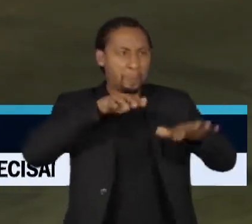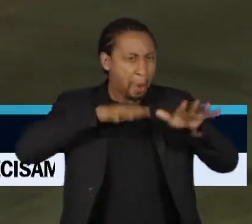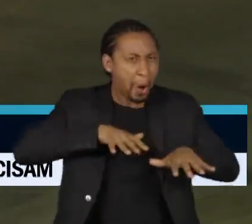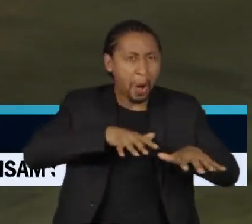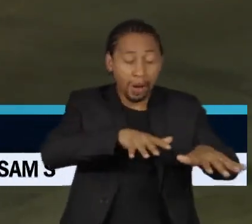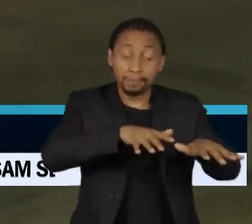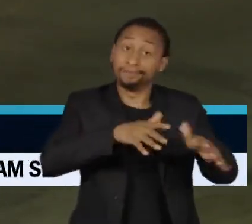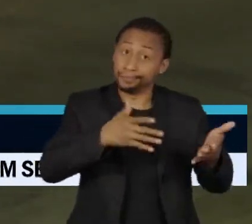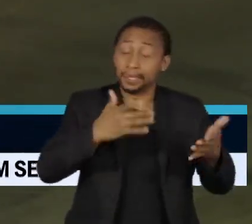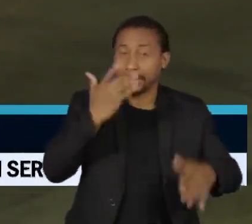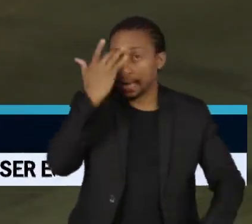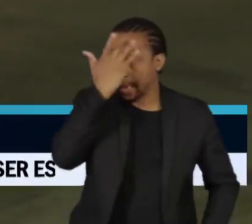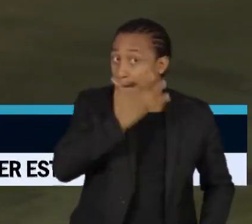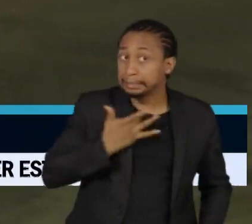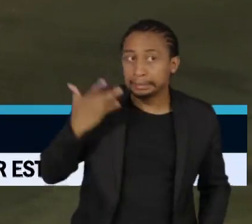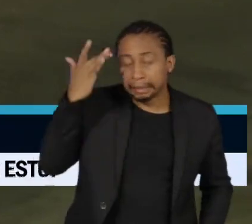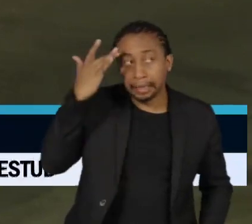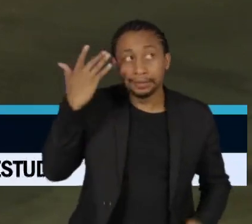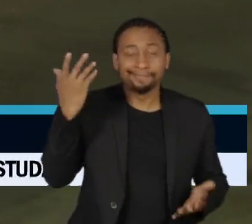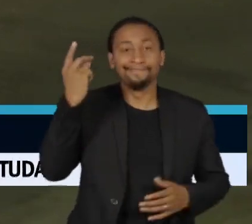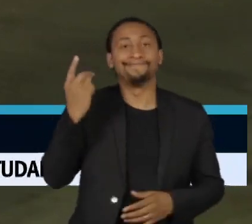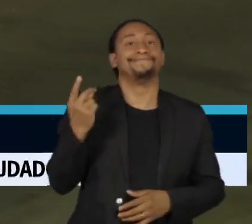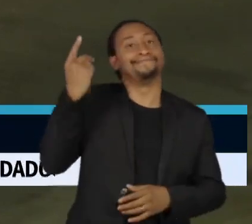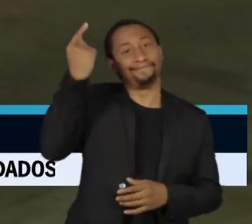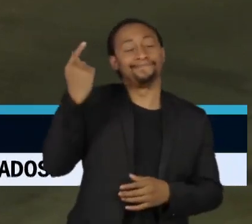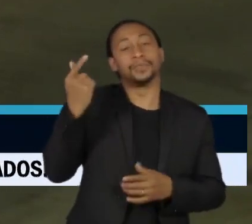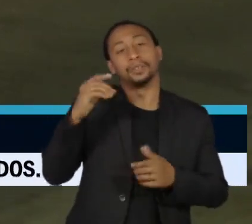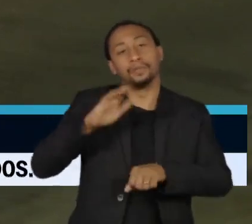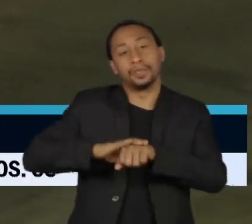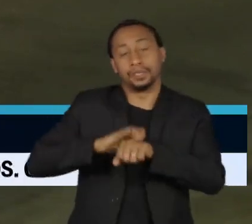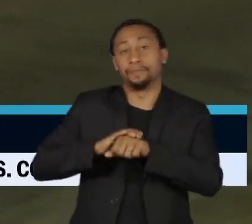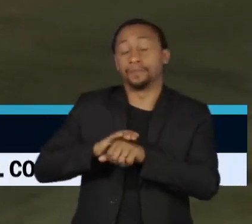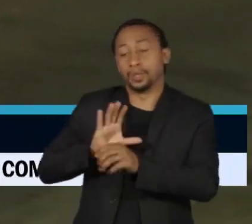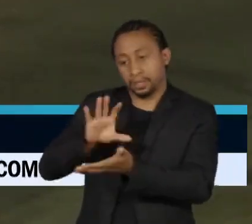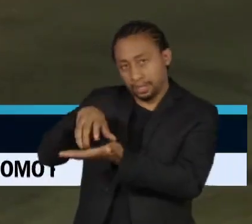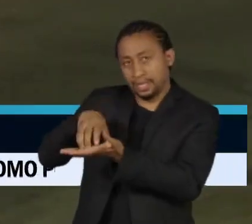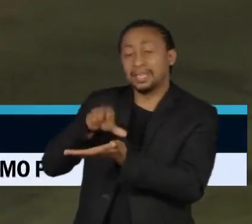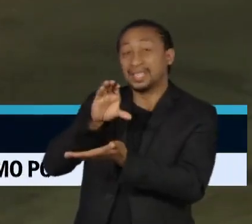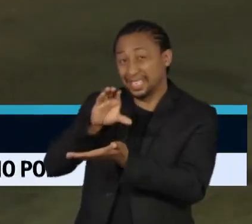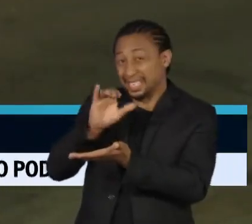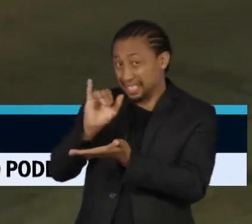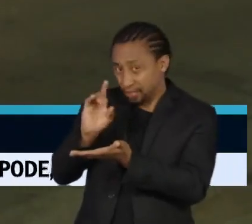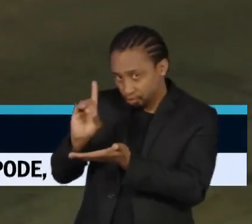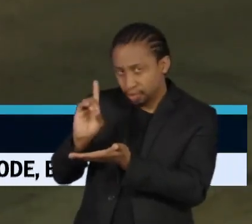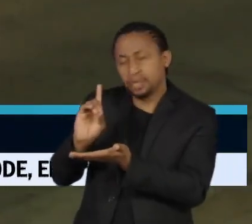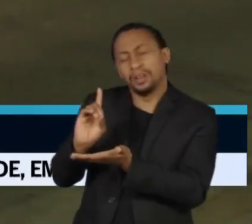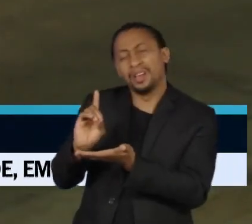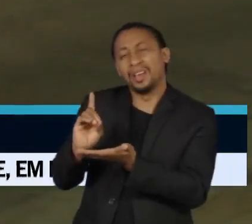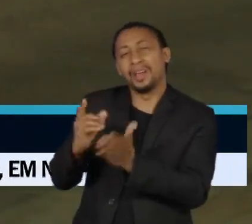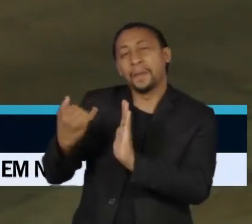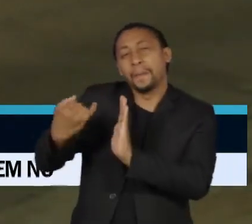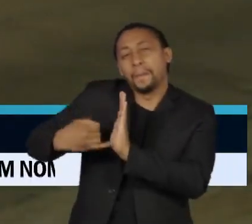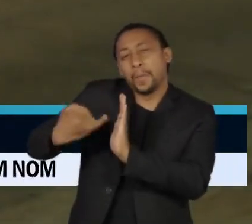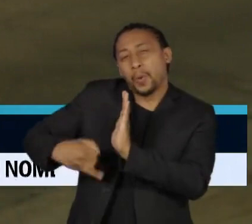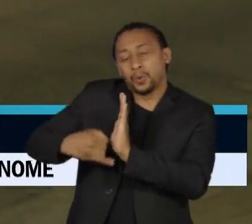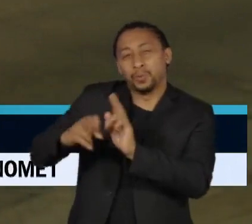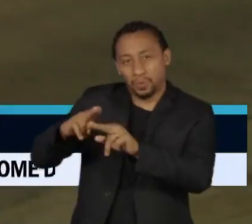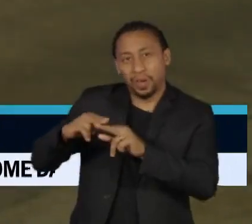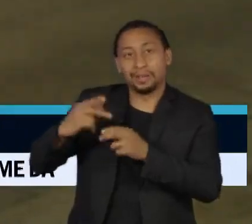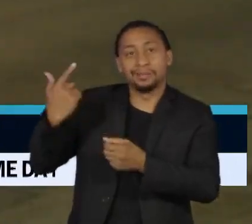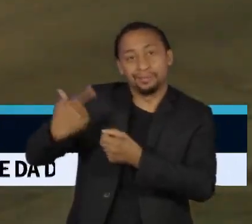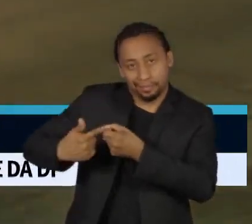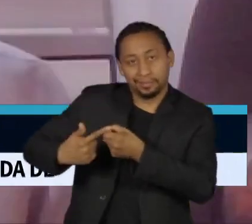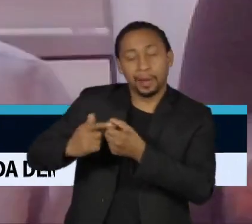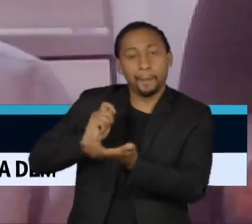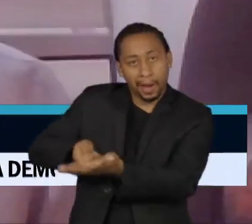Fernando Haddad lançou a ideia de usar parte do dinheiro da CID, a contribuição paga sobre combustíveis, para financiar o transporte